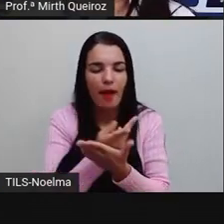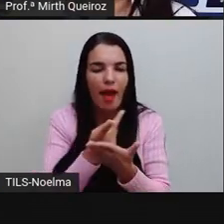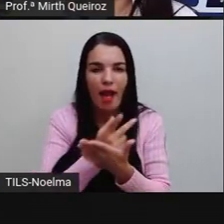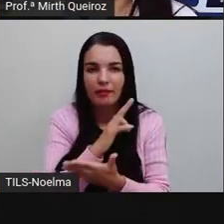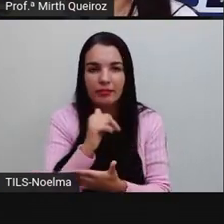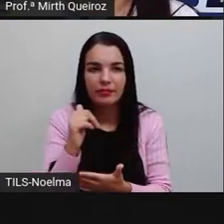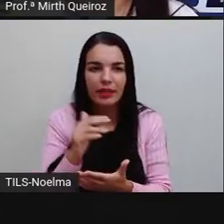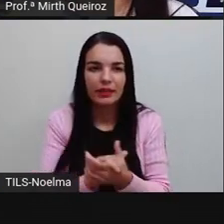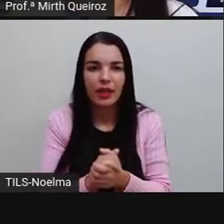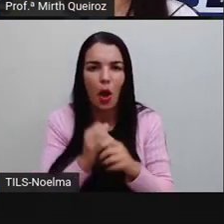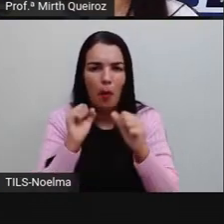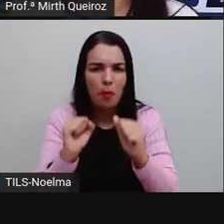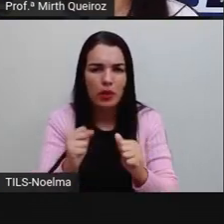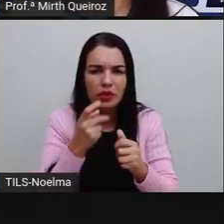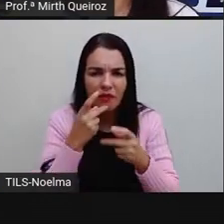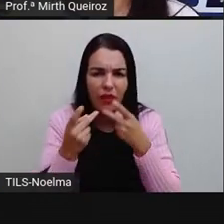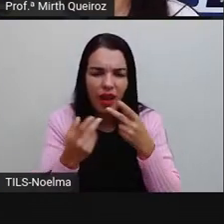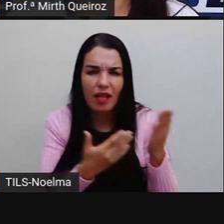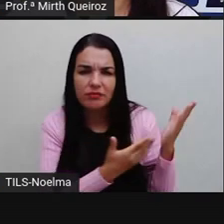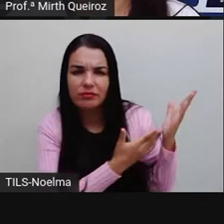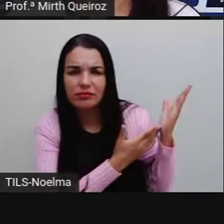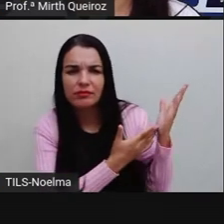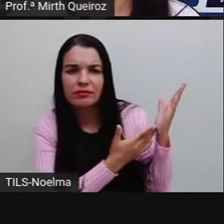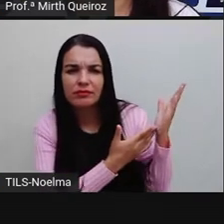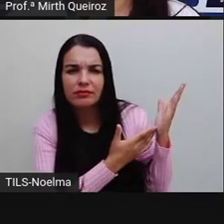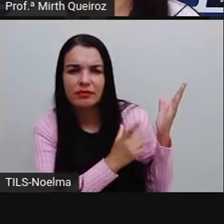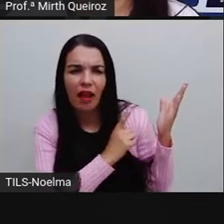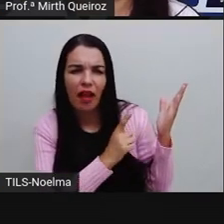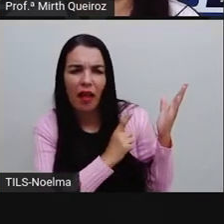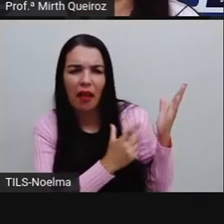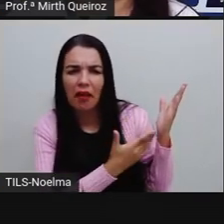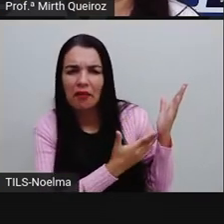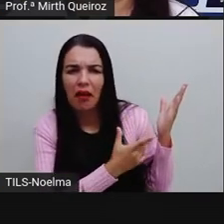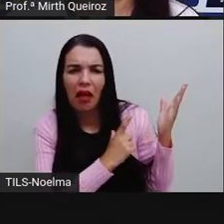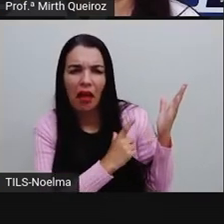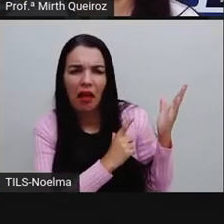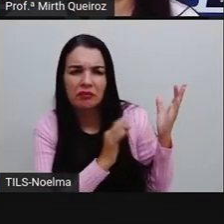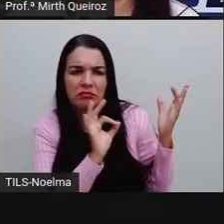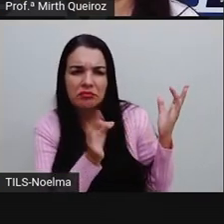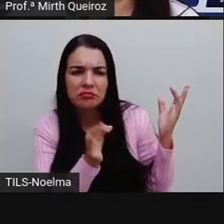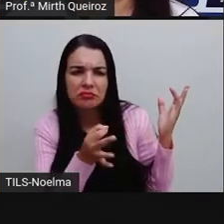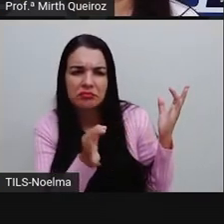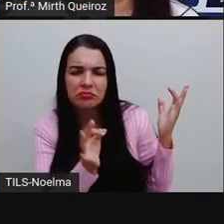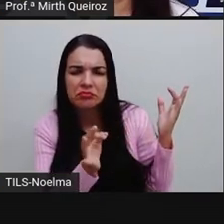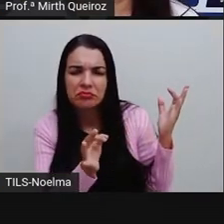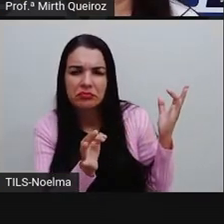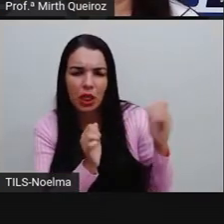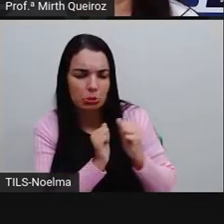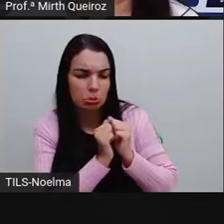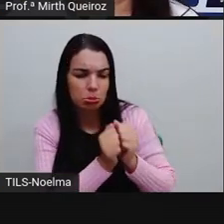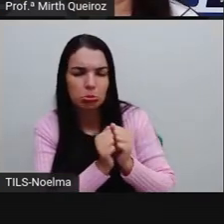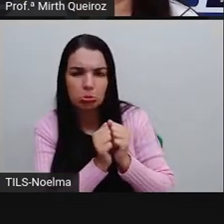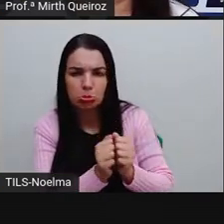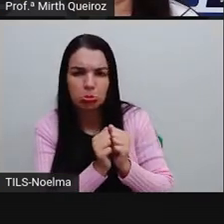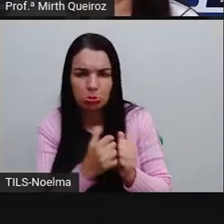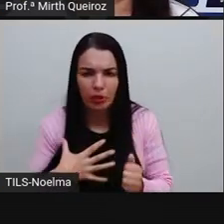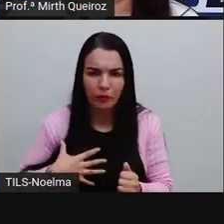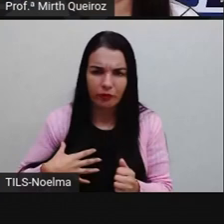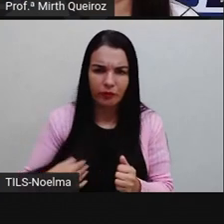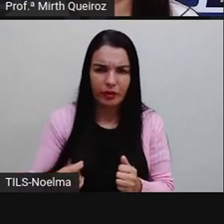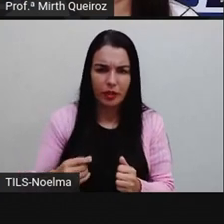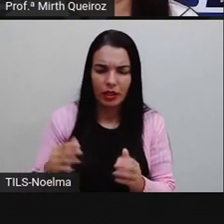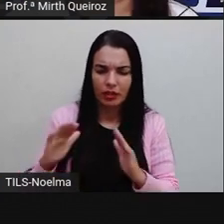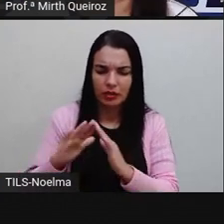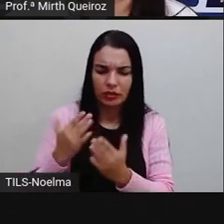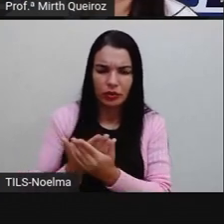Posso dizer, suas filhas sempre chegam na escola junto. Está correto,